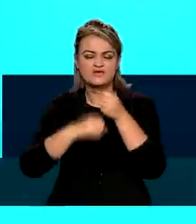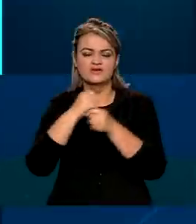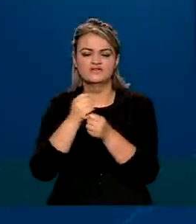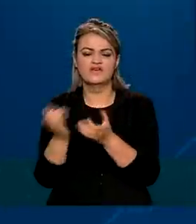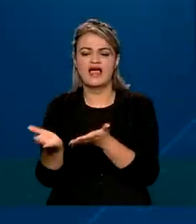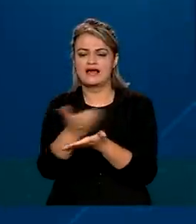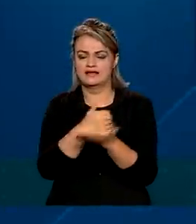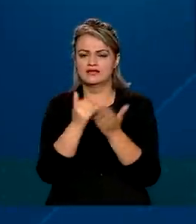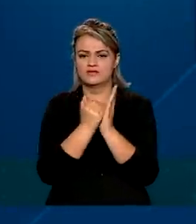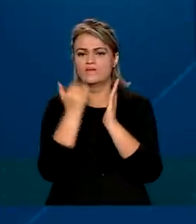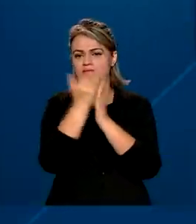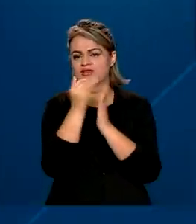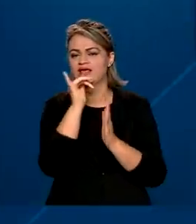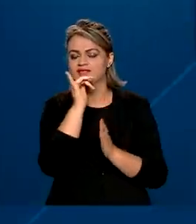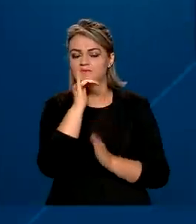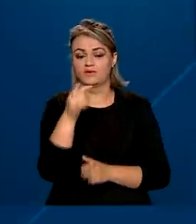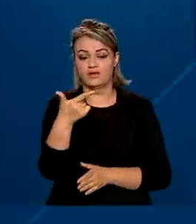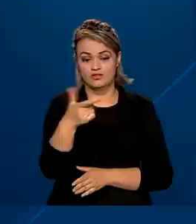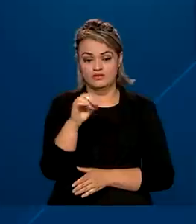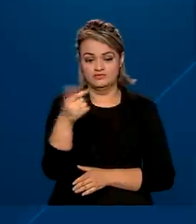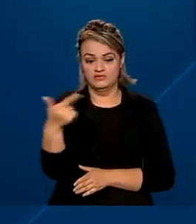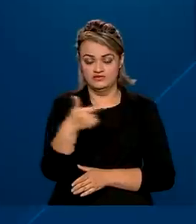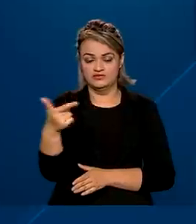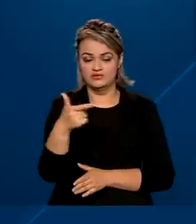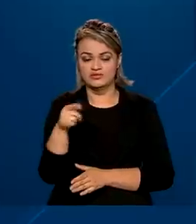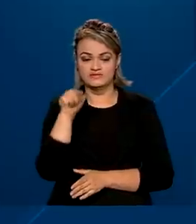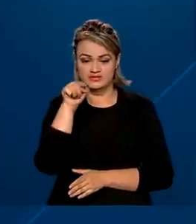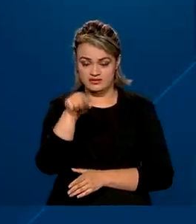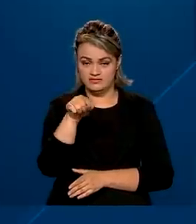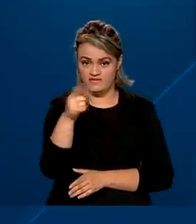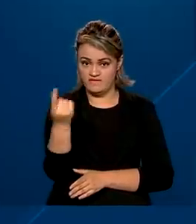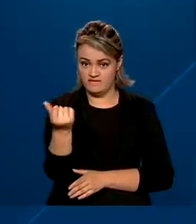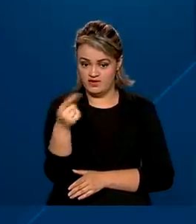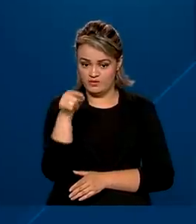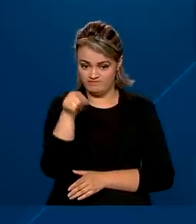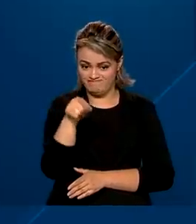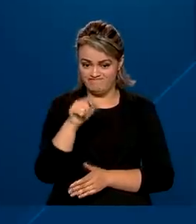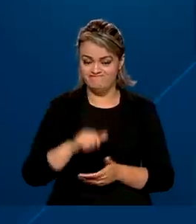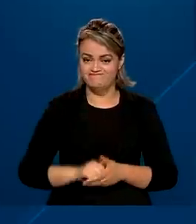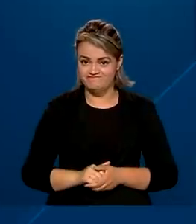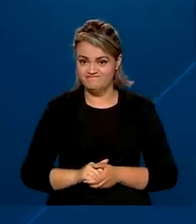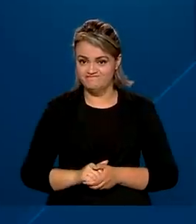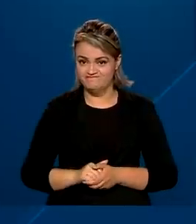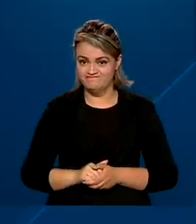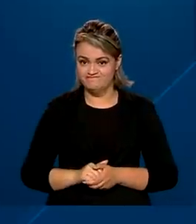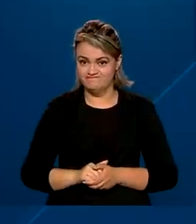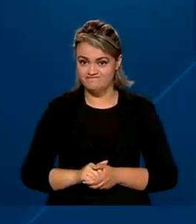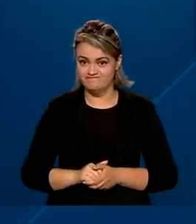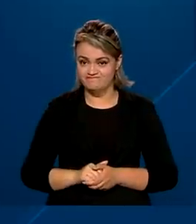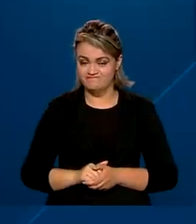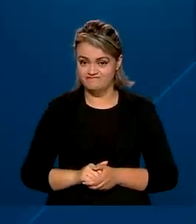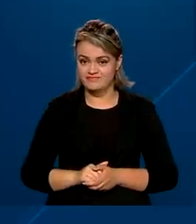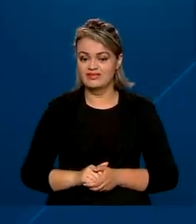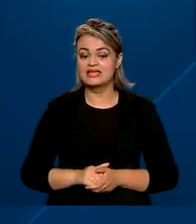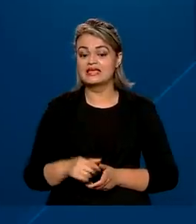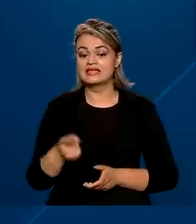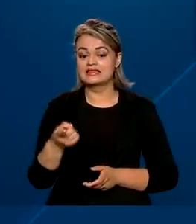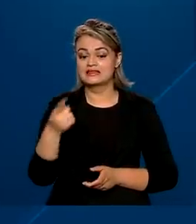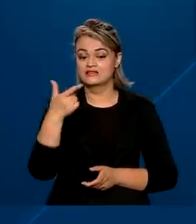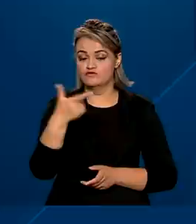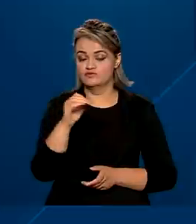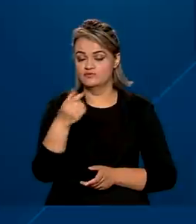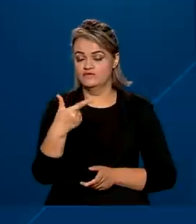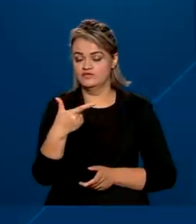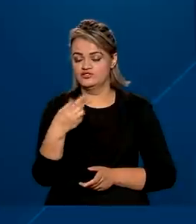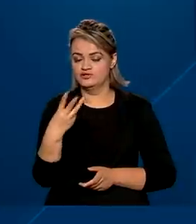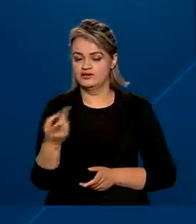Ou seja, em 2022 serão mais de R$ 2,4 bilhões, em 2023